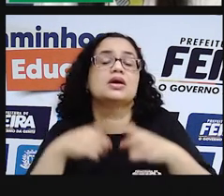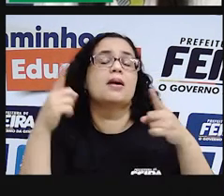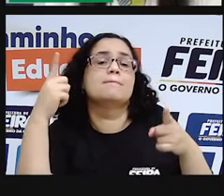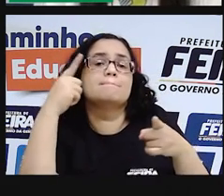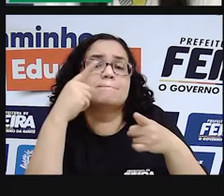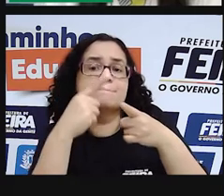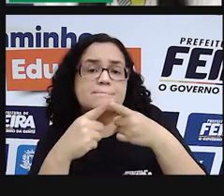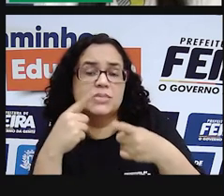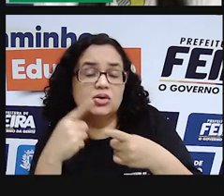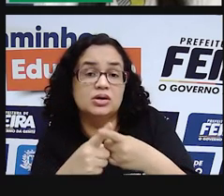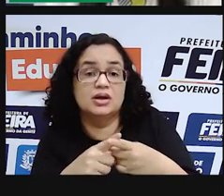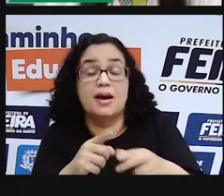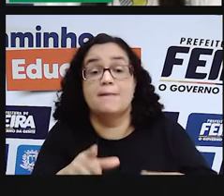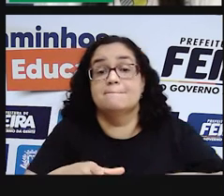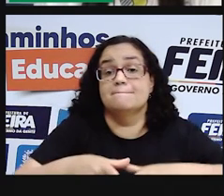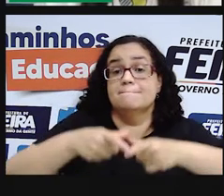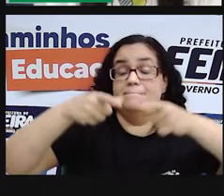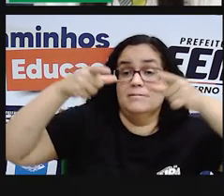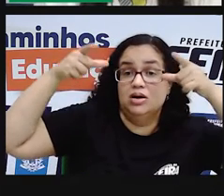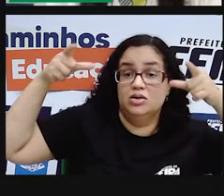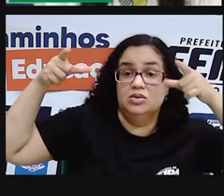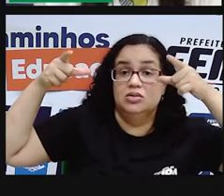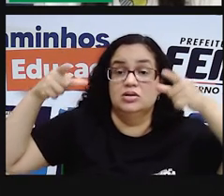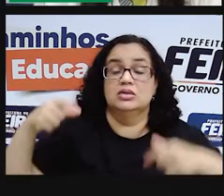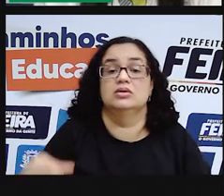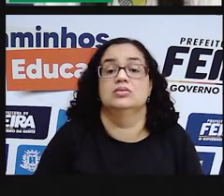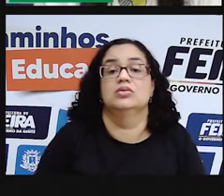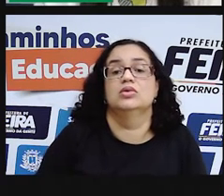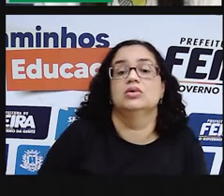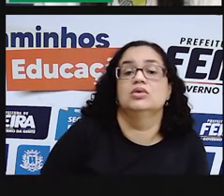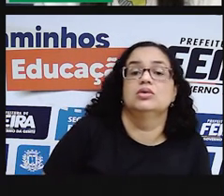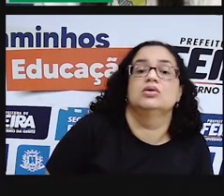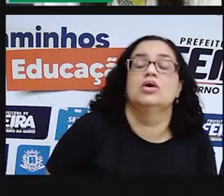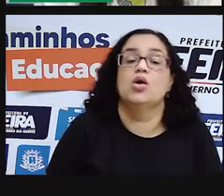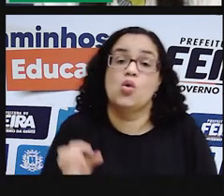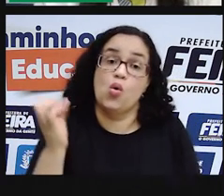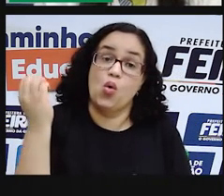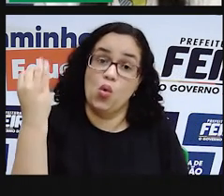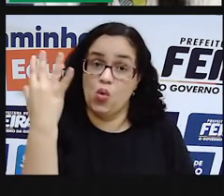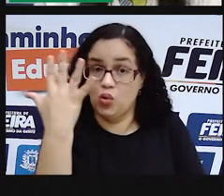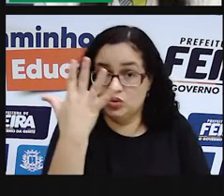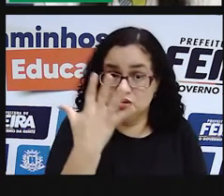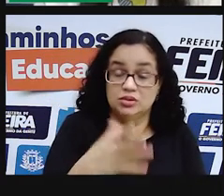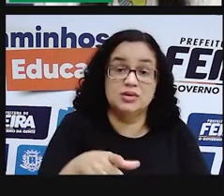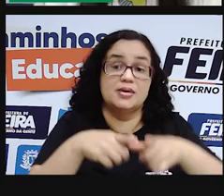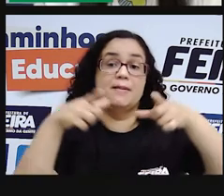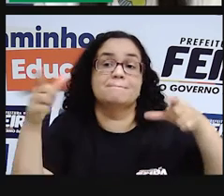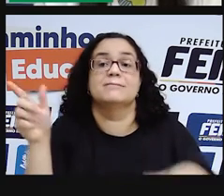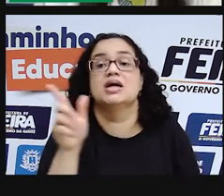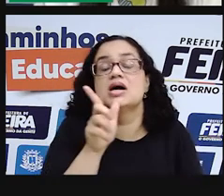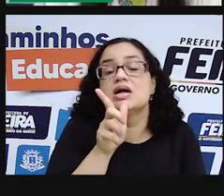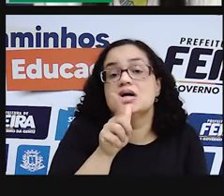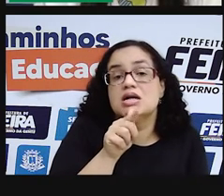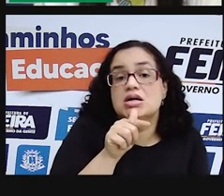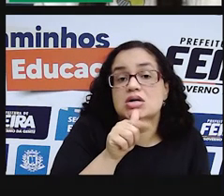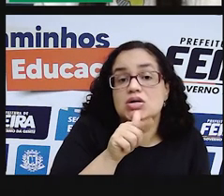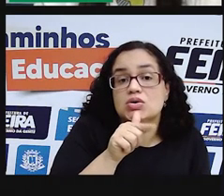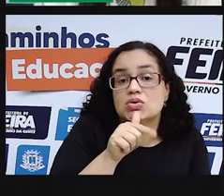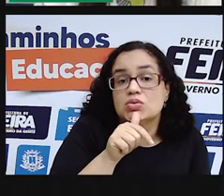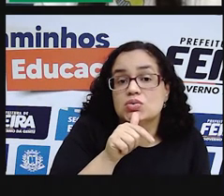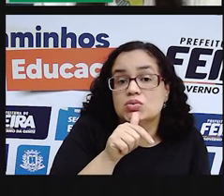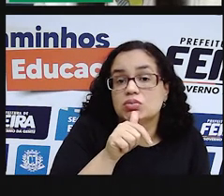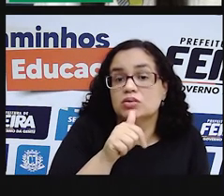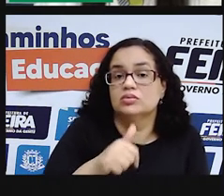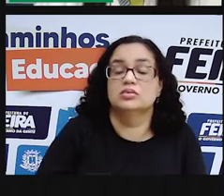por ter uma extensão maior, vão acumular, até o acúmulo de uma quantidade maior de água, normalmente os lagos eles